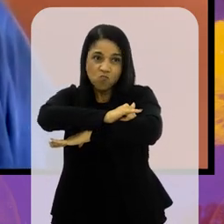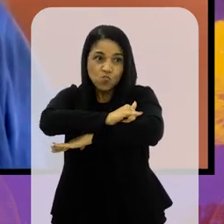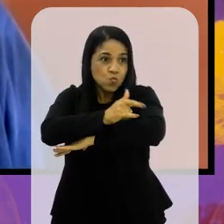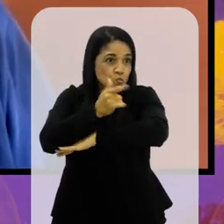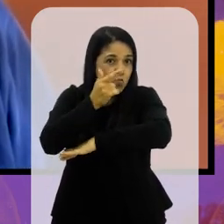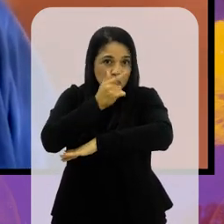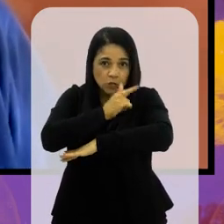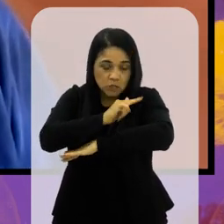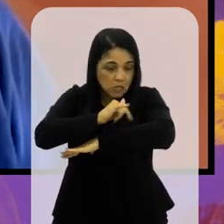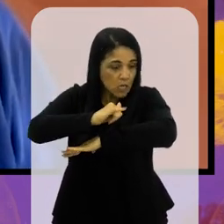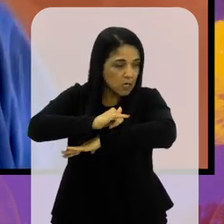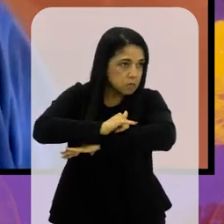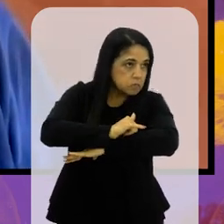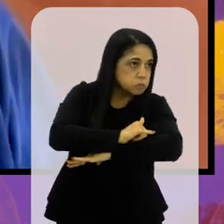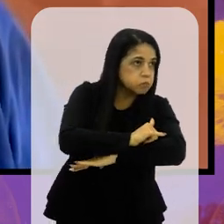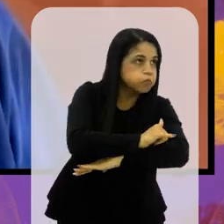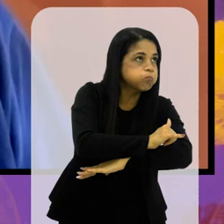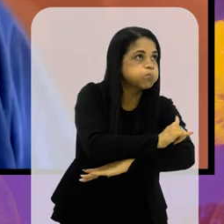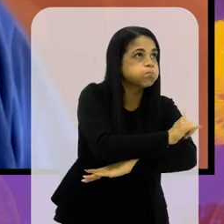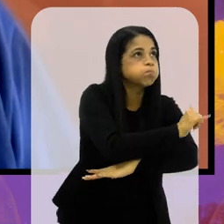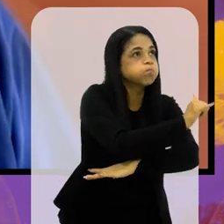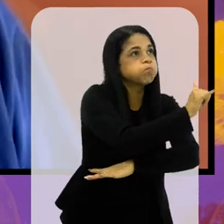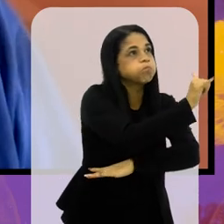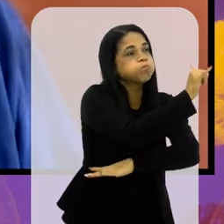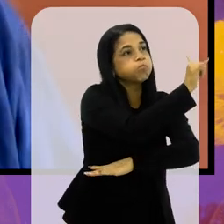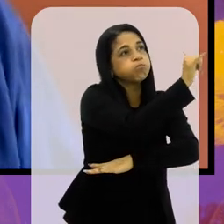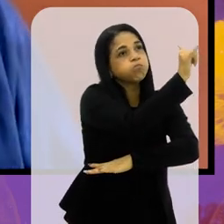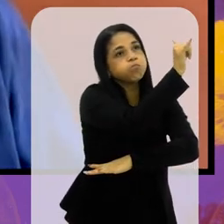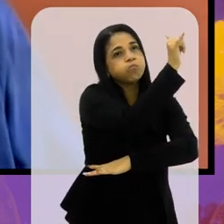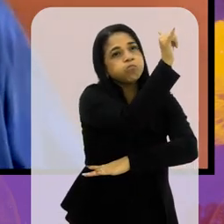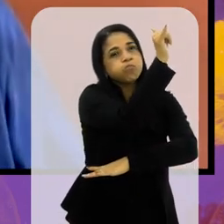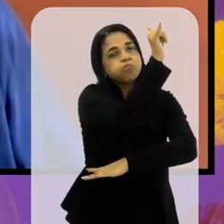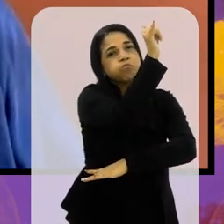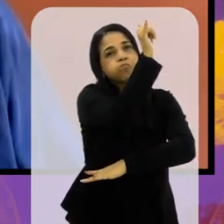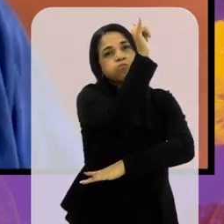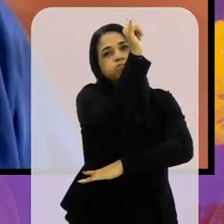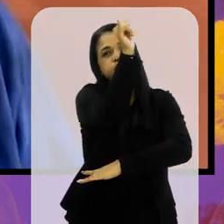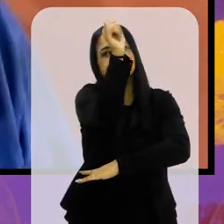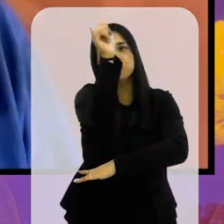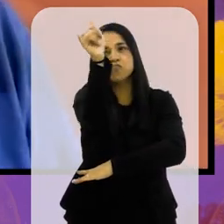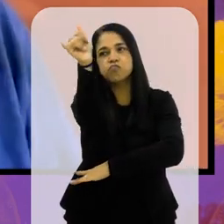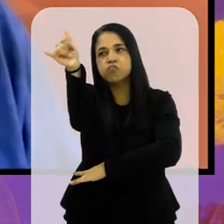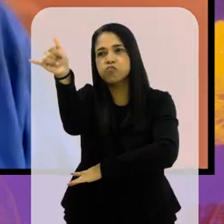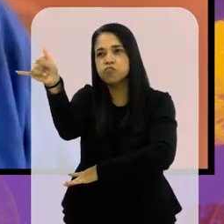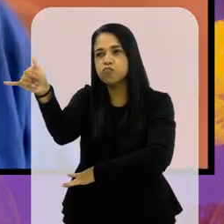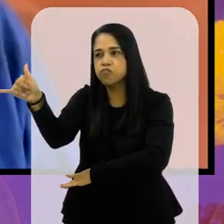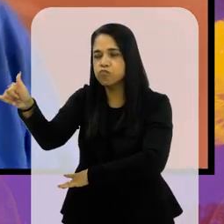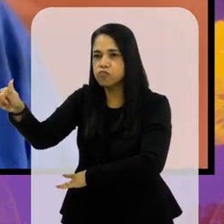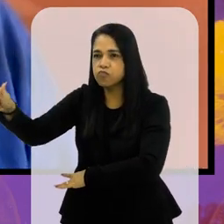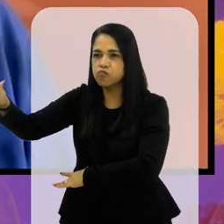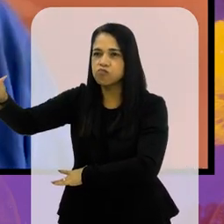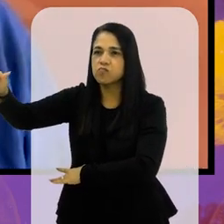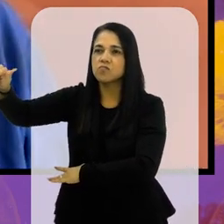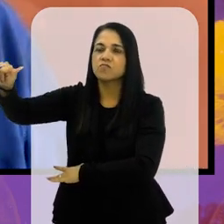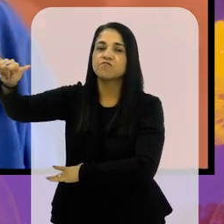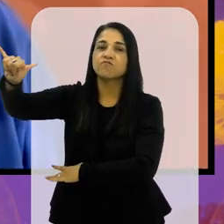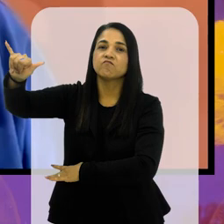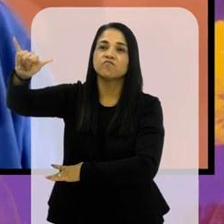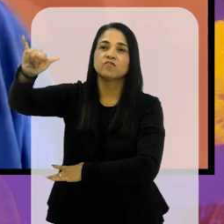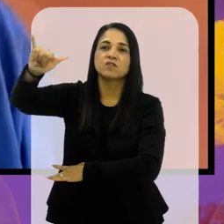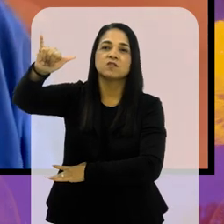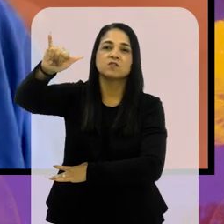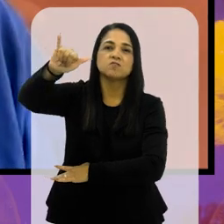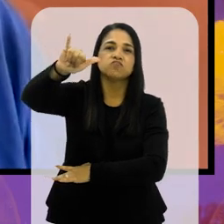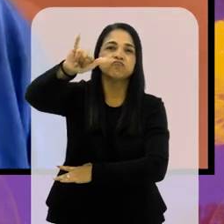segurar, segurar. Se ele não conseguir parar, ele, de novo, numa expressão bem popular, ele